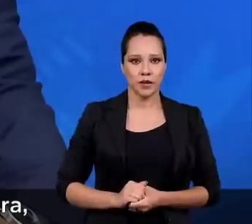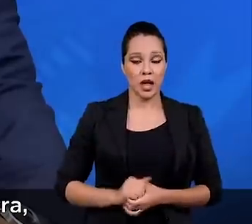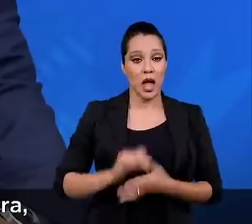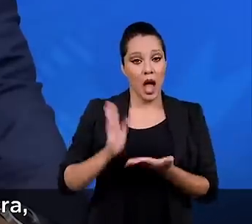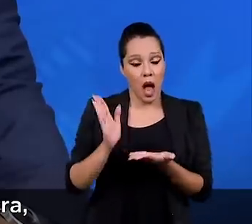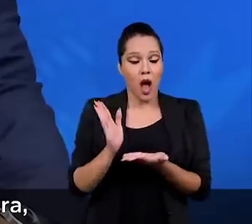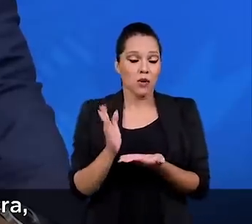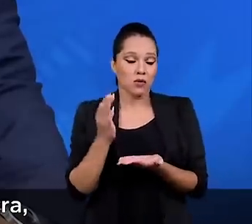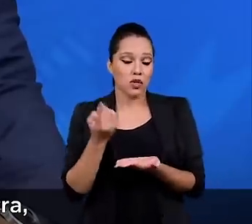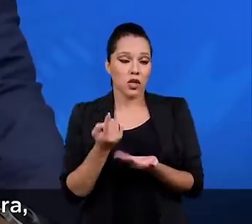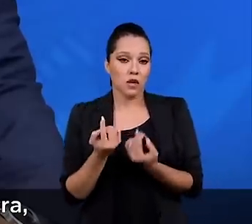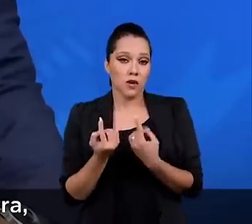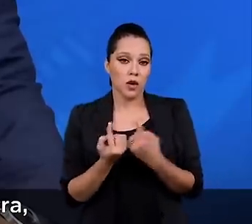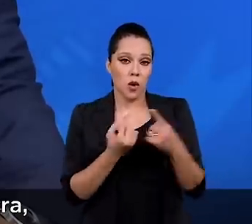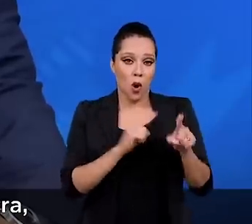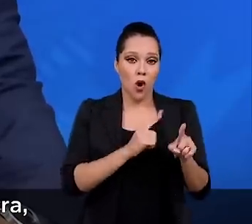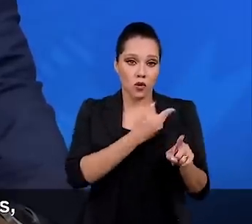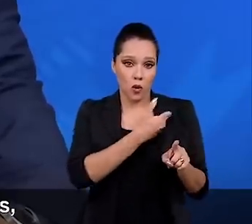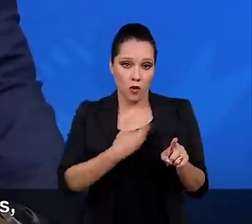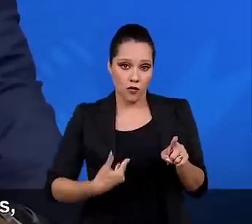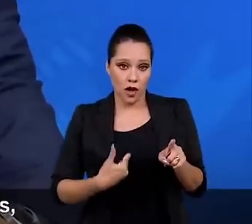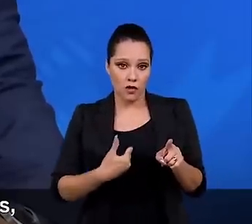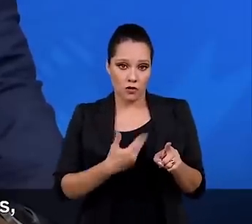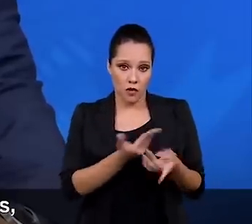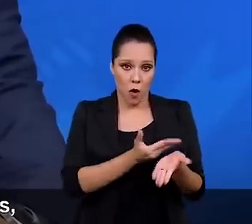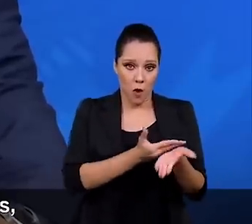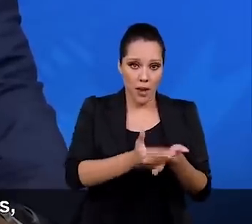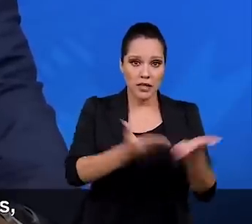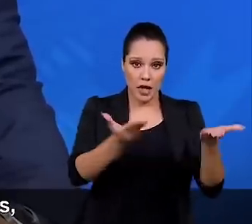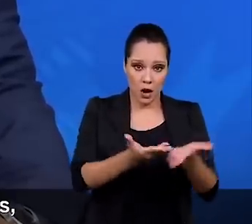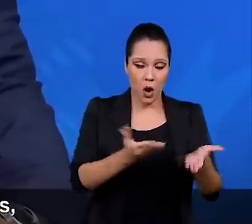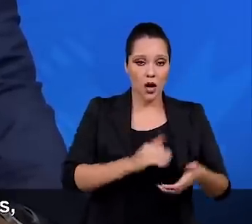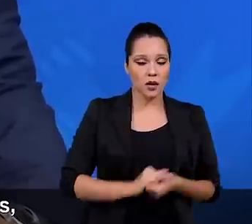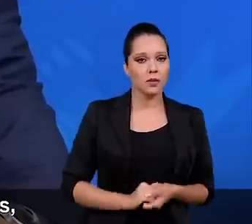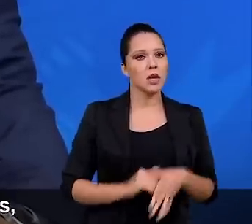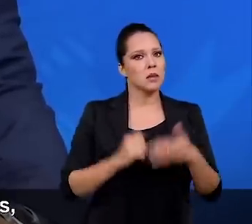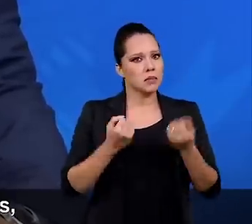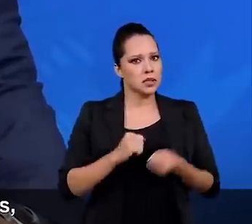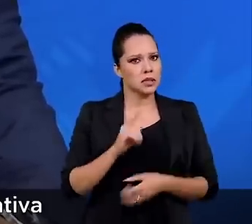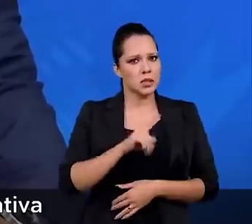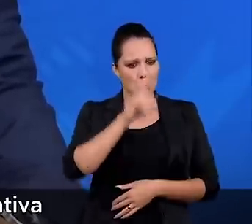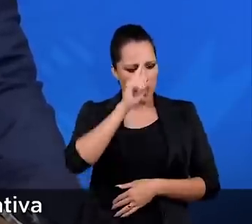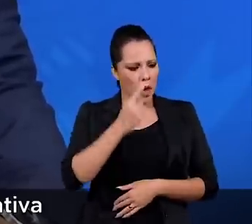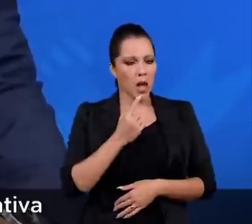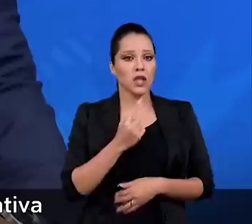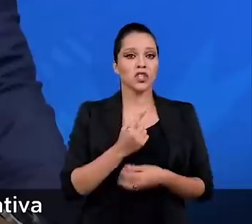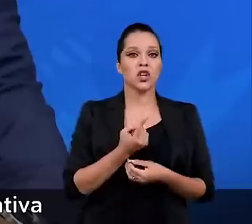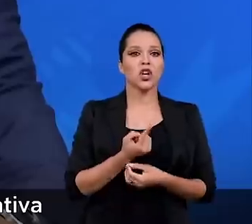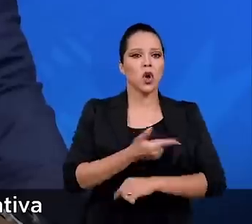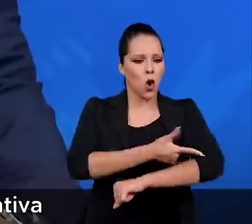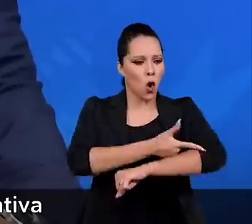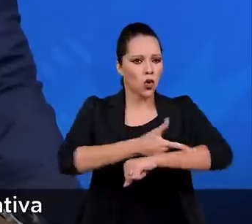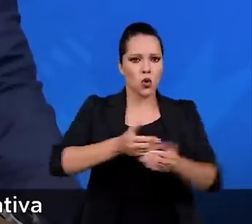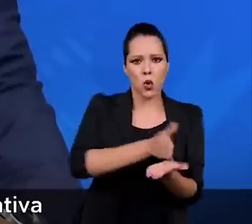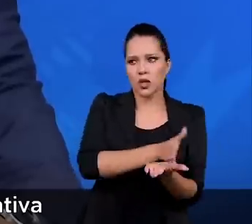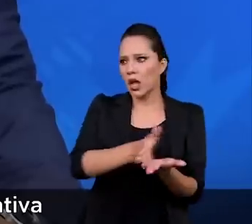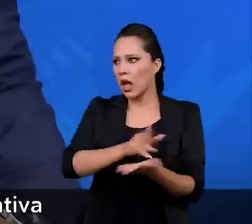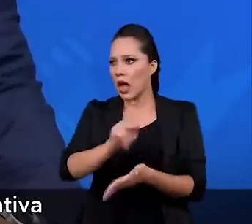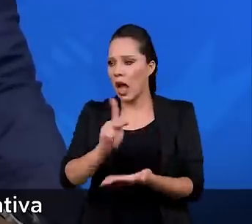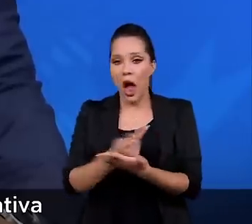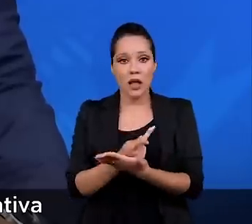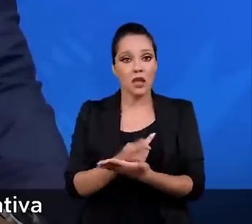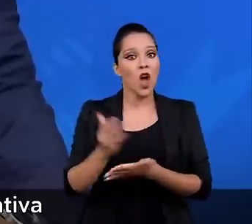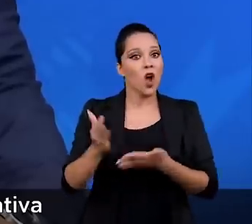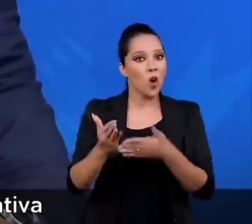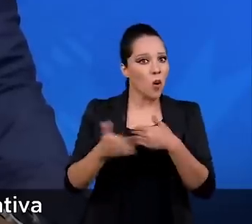farão oposição ao governo que entra, cumprirá a missão de opor-se a desmandos, desvios de conduta e a toda